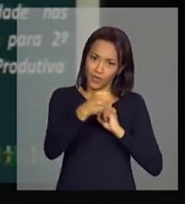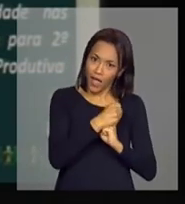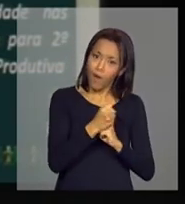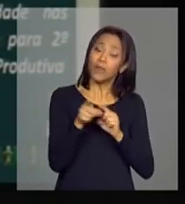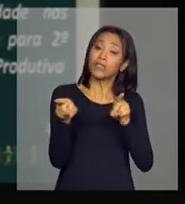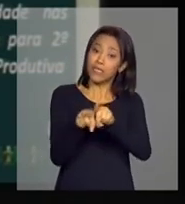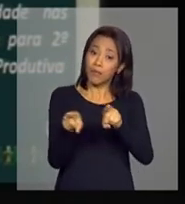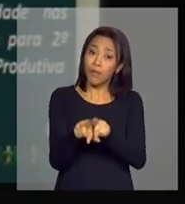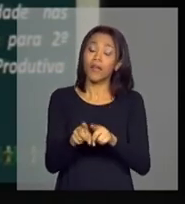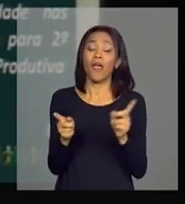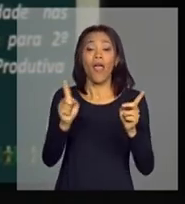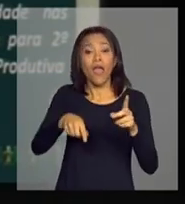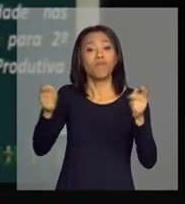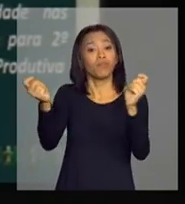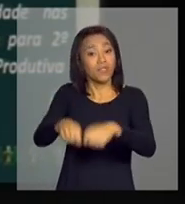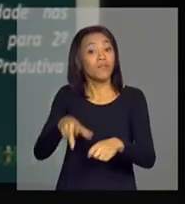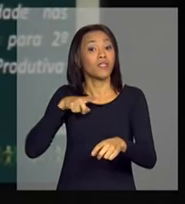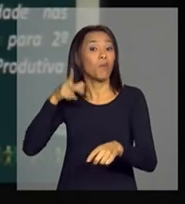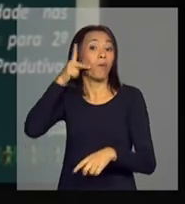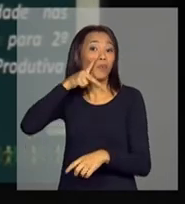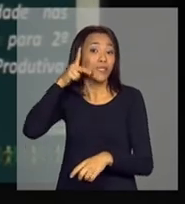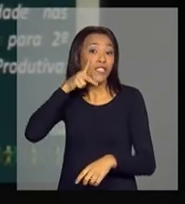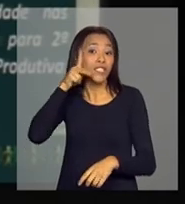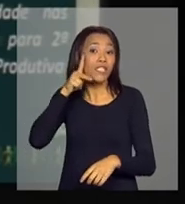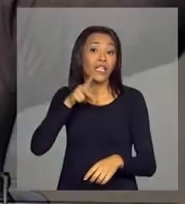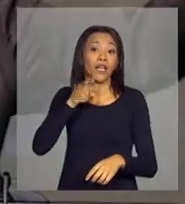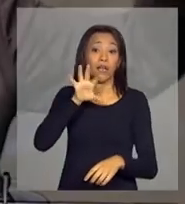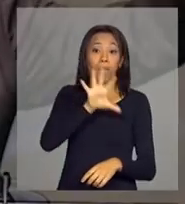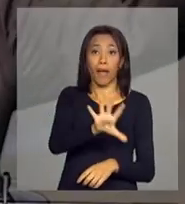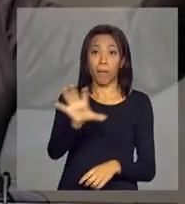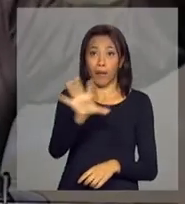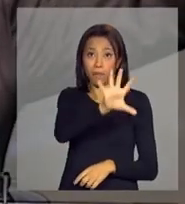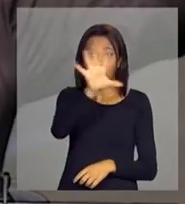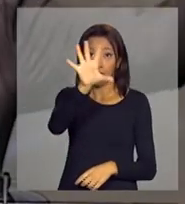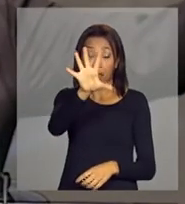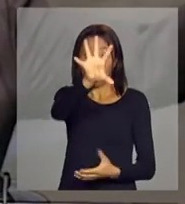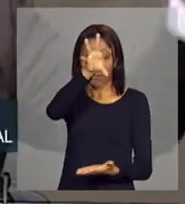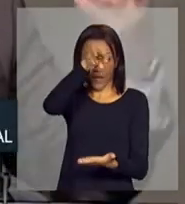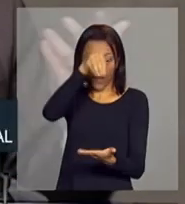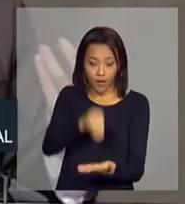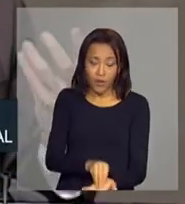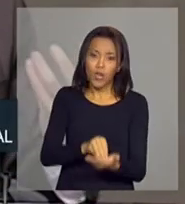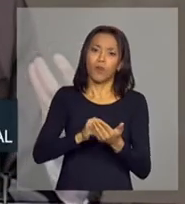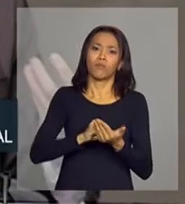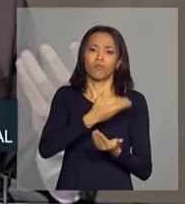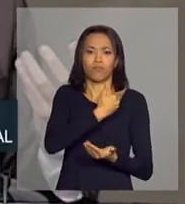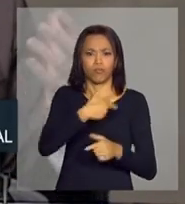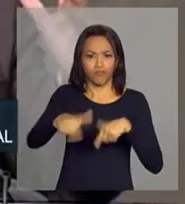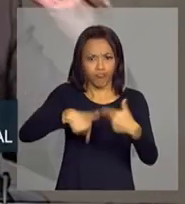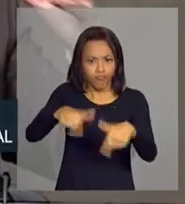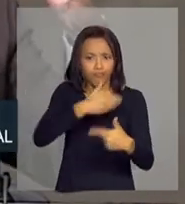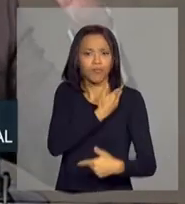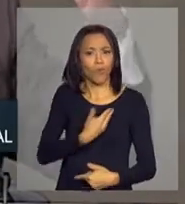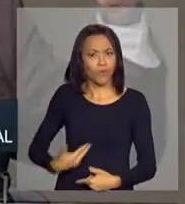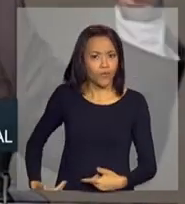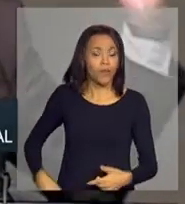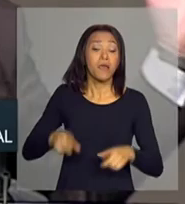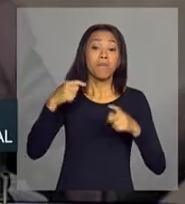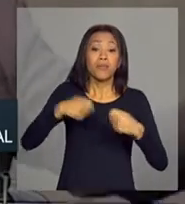é preciso trazer a política regional para o centro da agenda política do país. É preciso fazer a